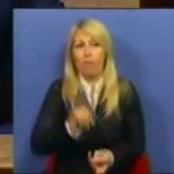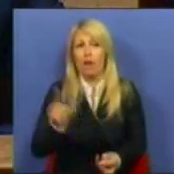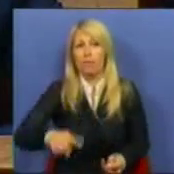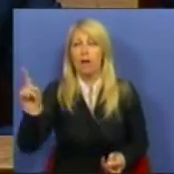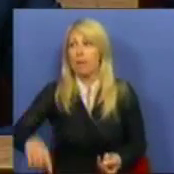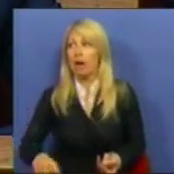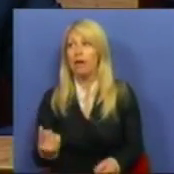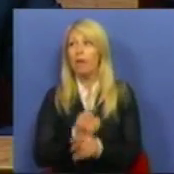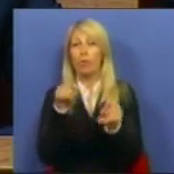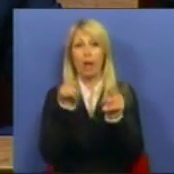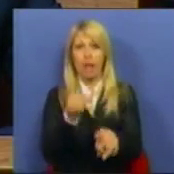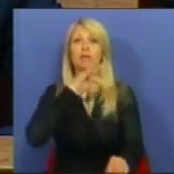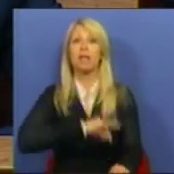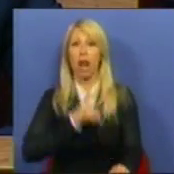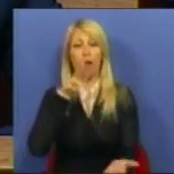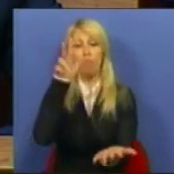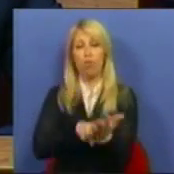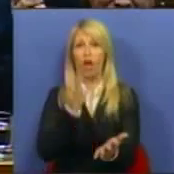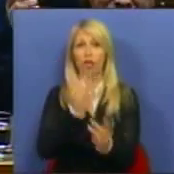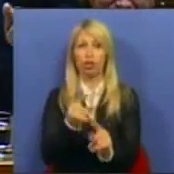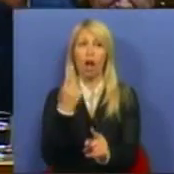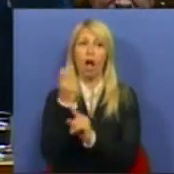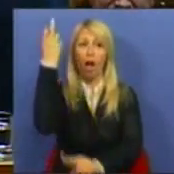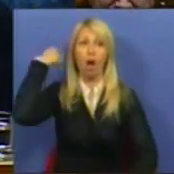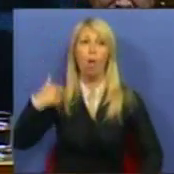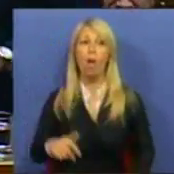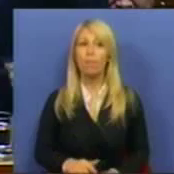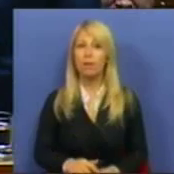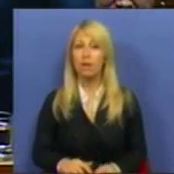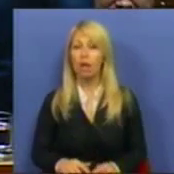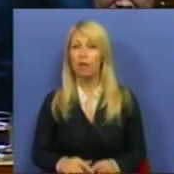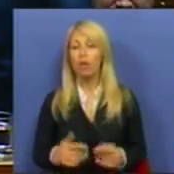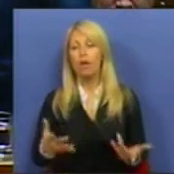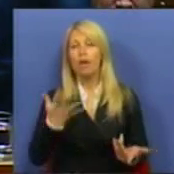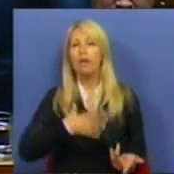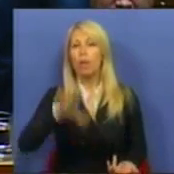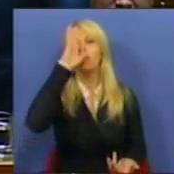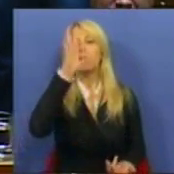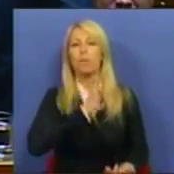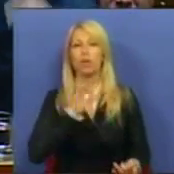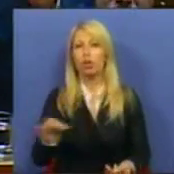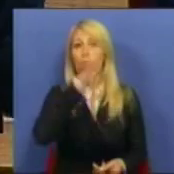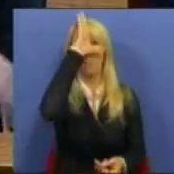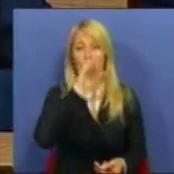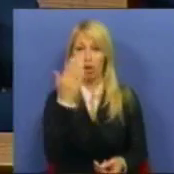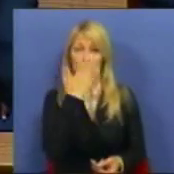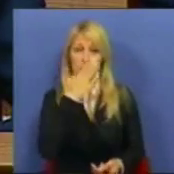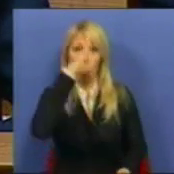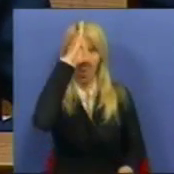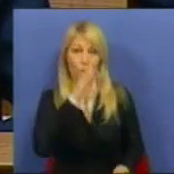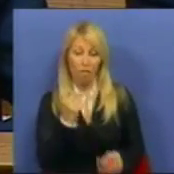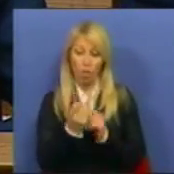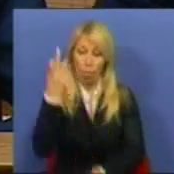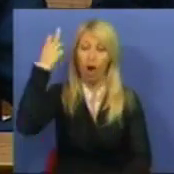porque este salário foi aprovado há um ano atrás. E eu quero saber, Sr. Primeiro-Ministro, se o Governo há um ano atrás,